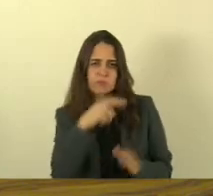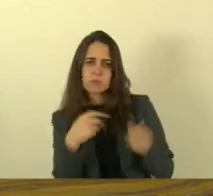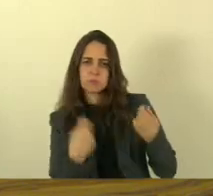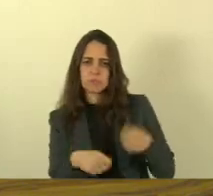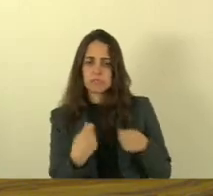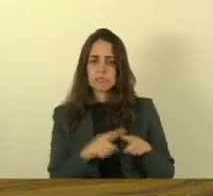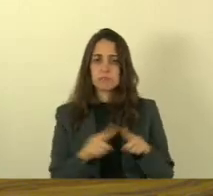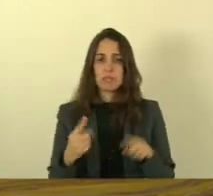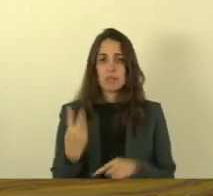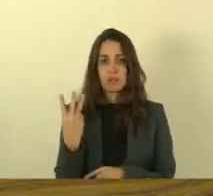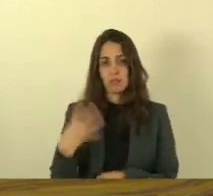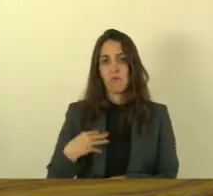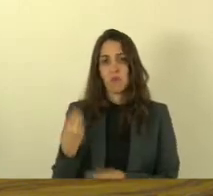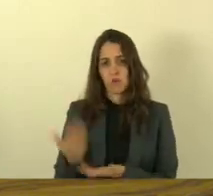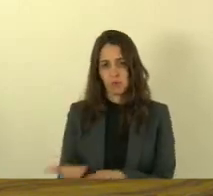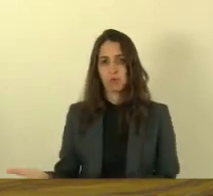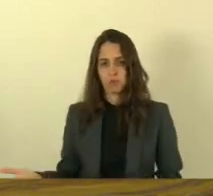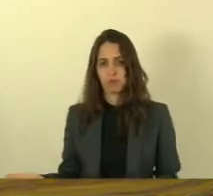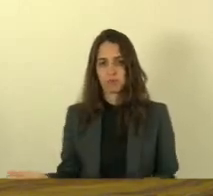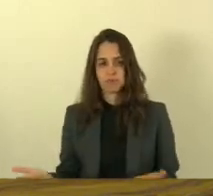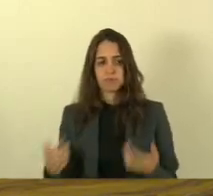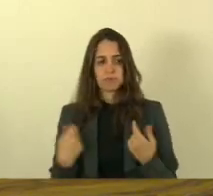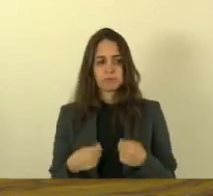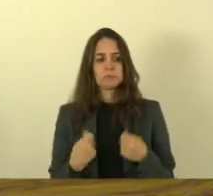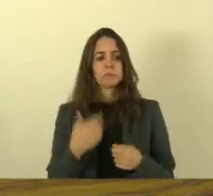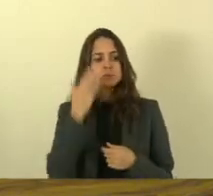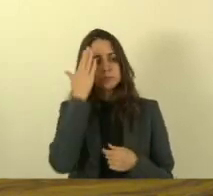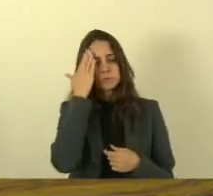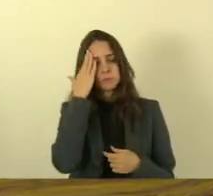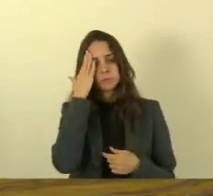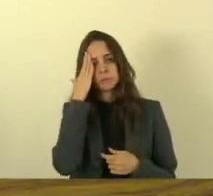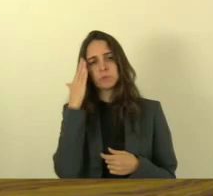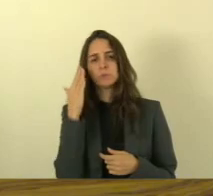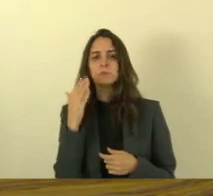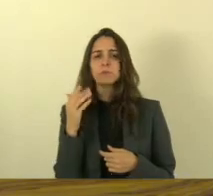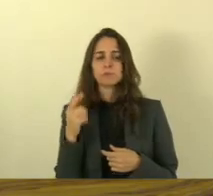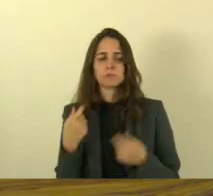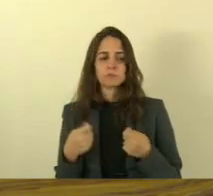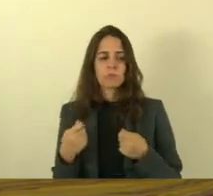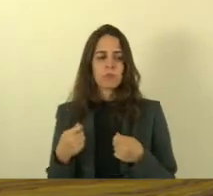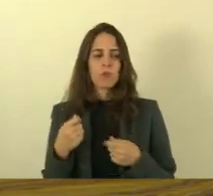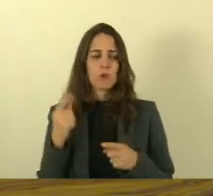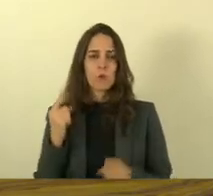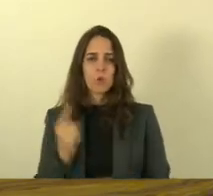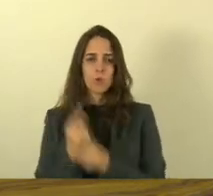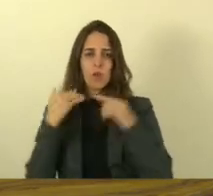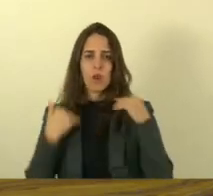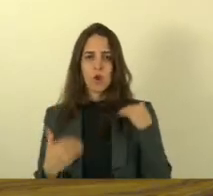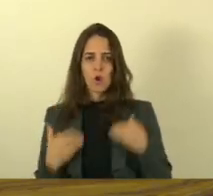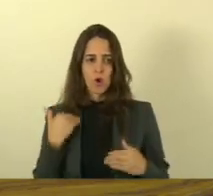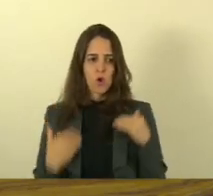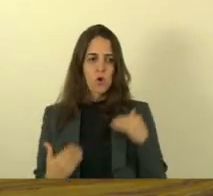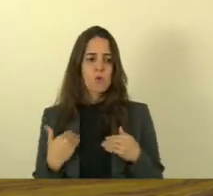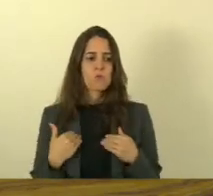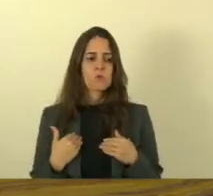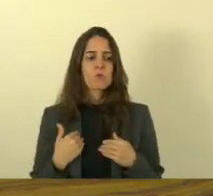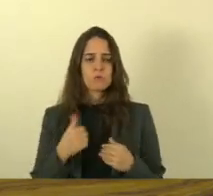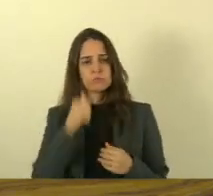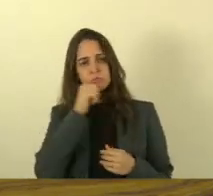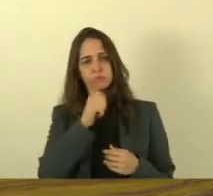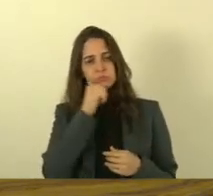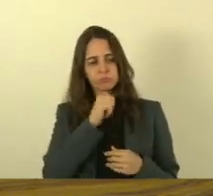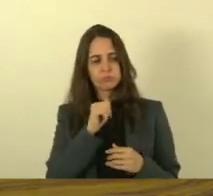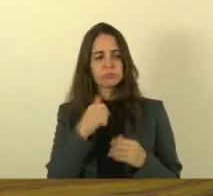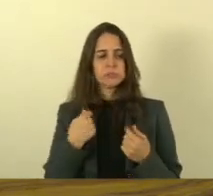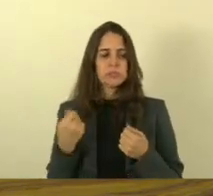tem três tem crianças que vão certamente que encontraram o cadáver e os filhos dessa senhora que